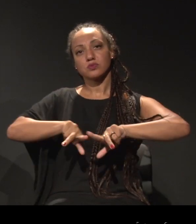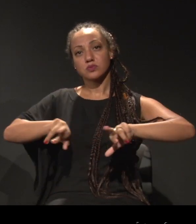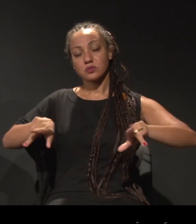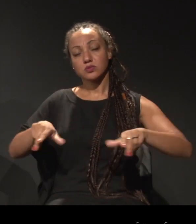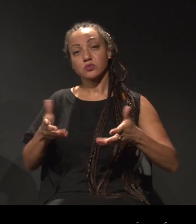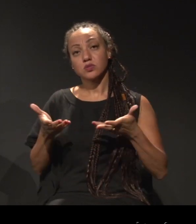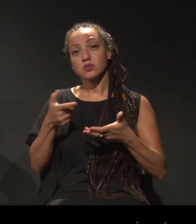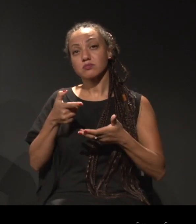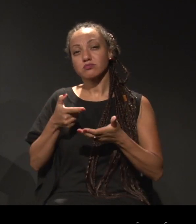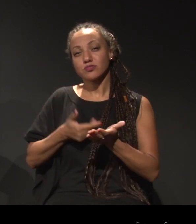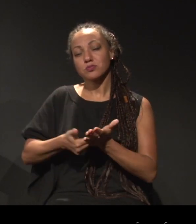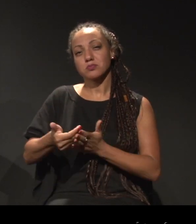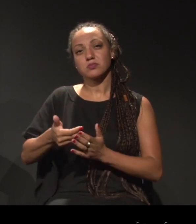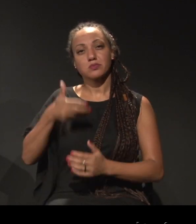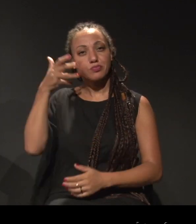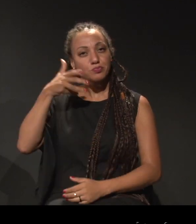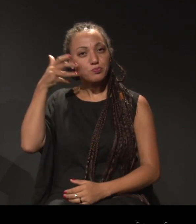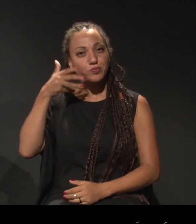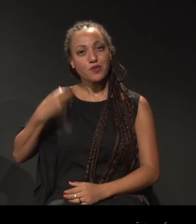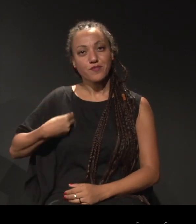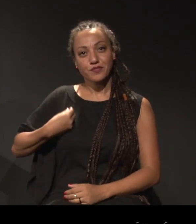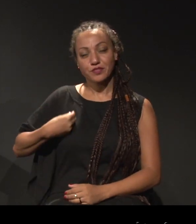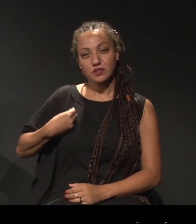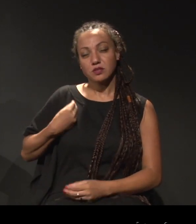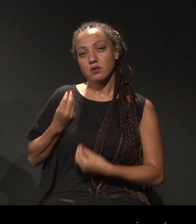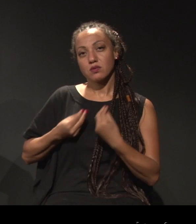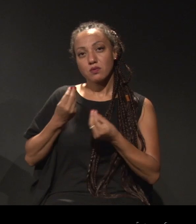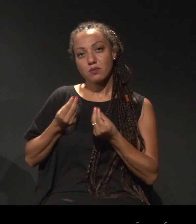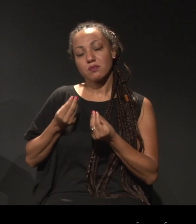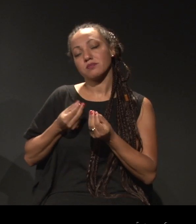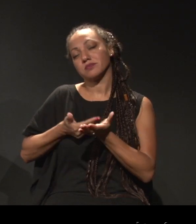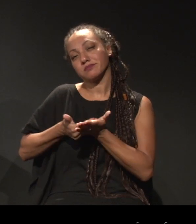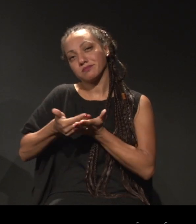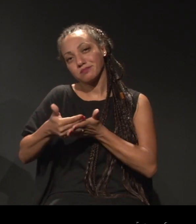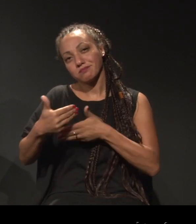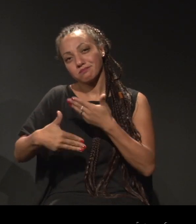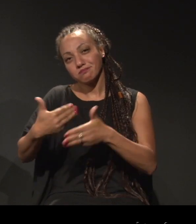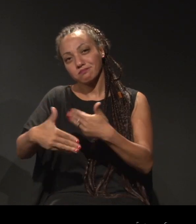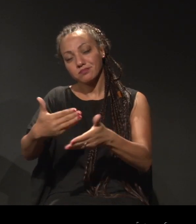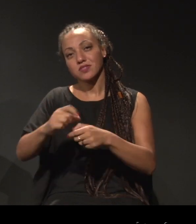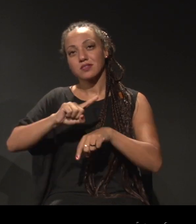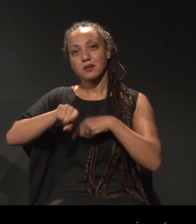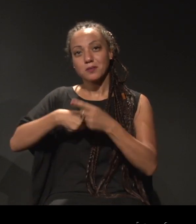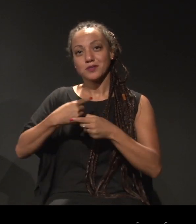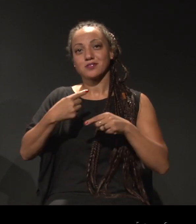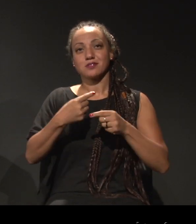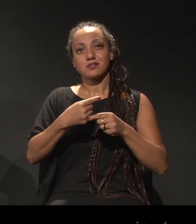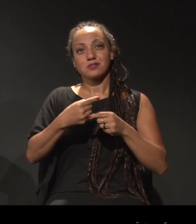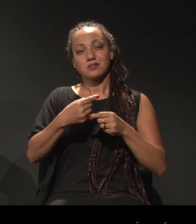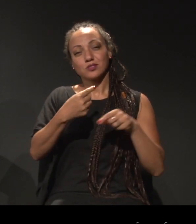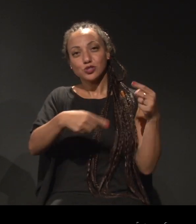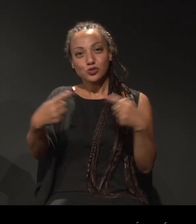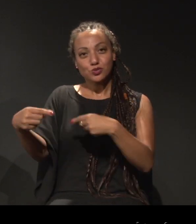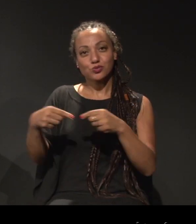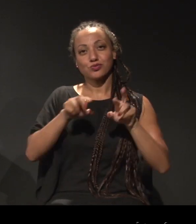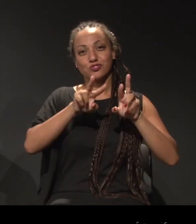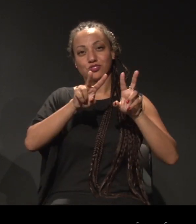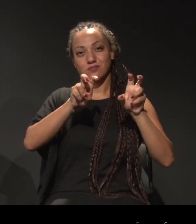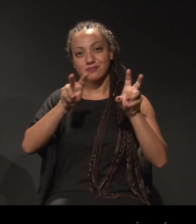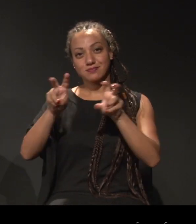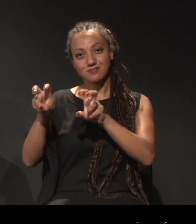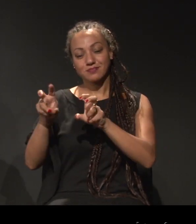começasse a falar um pouco para a gente sobre a sua trajetória, como você começou. E daí a gente vai entrando para discutir as outras questões.